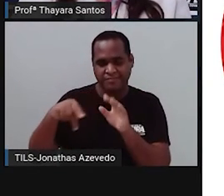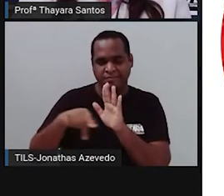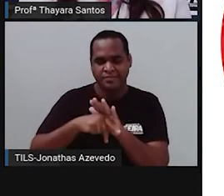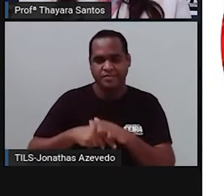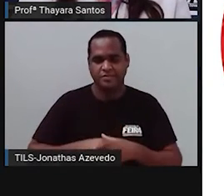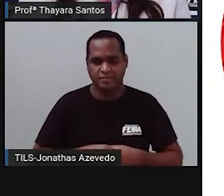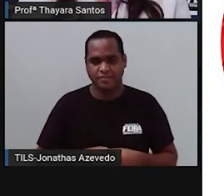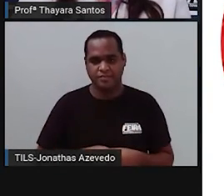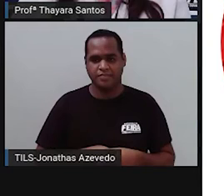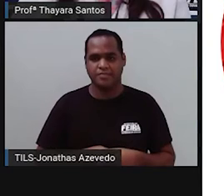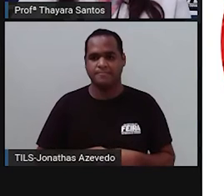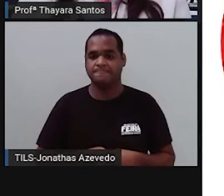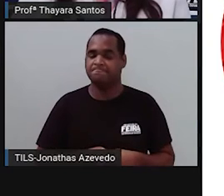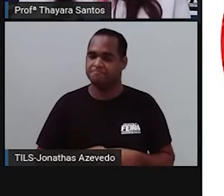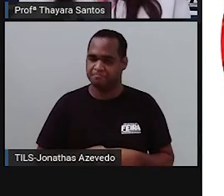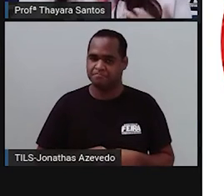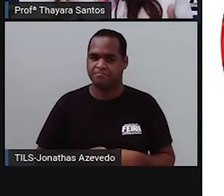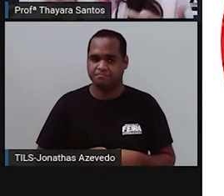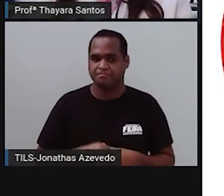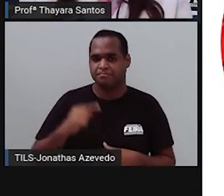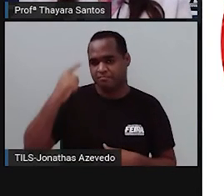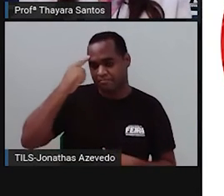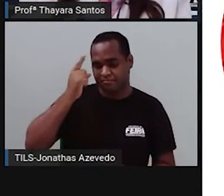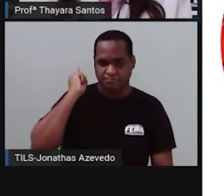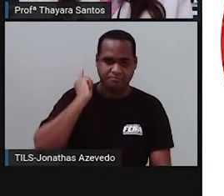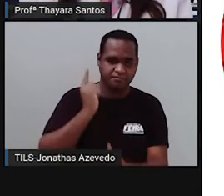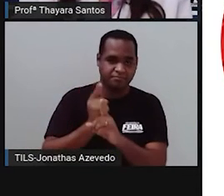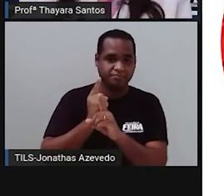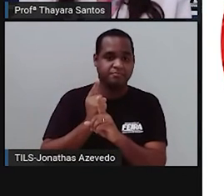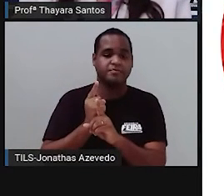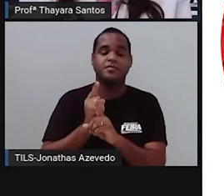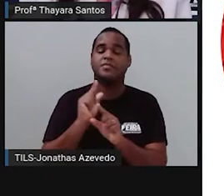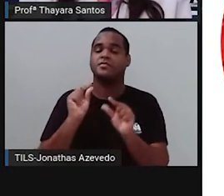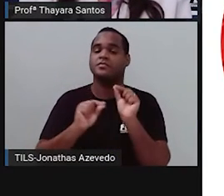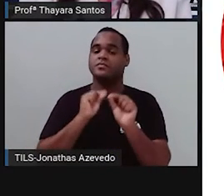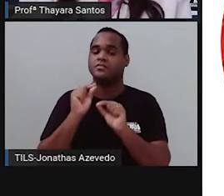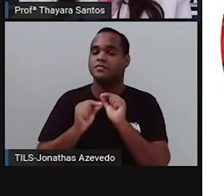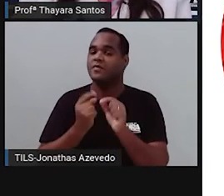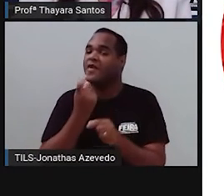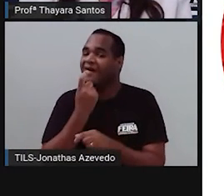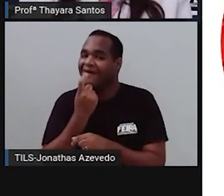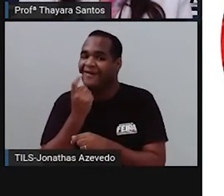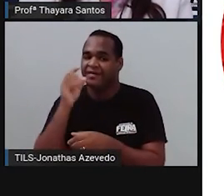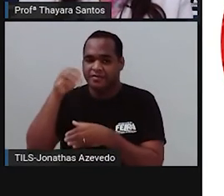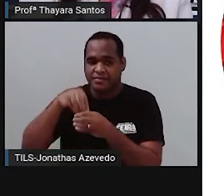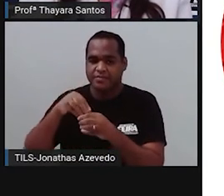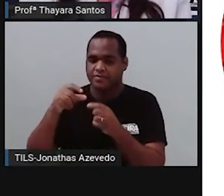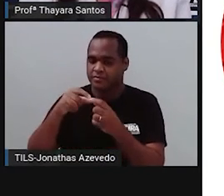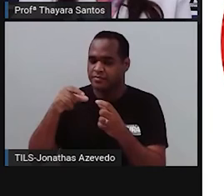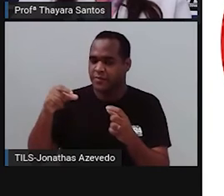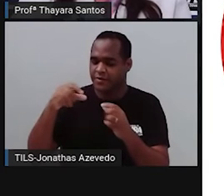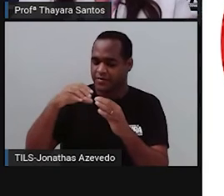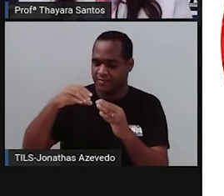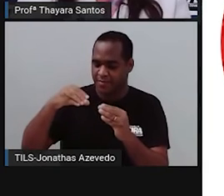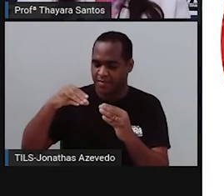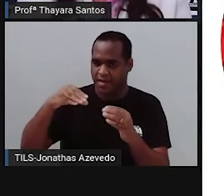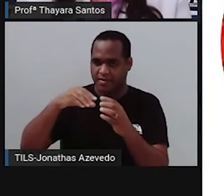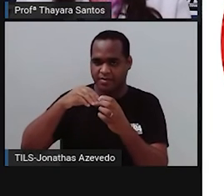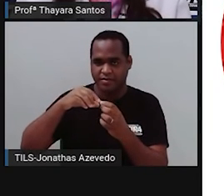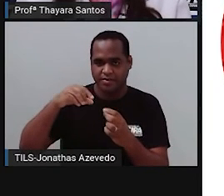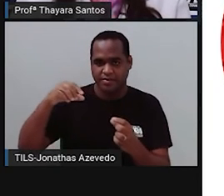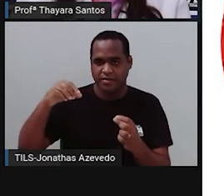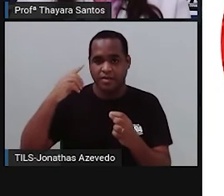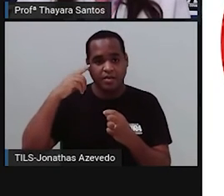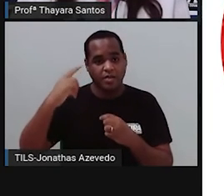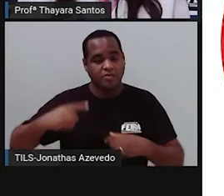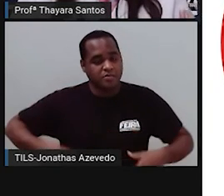hematopoético, ele tá encontrado, ele é encontrado dentro dos ossos, que a gente chama de ossos esponjosos. Então, a gente tem no osso